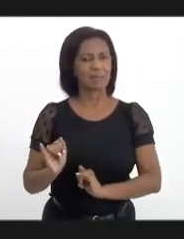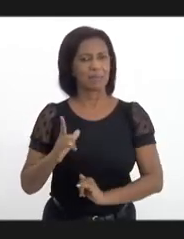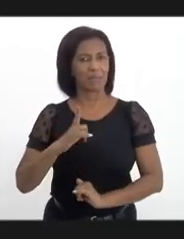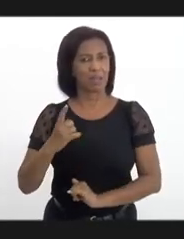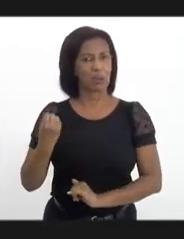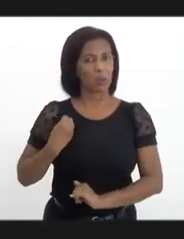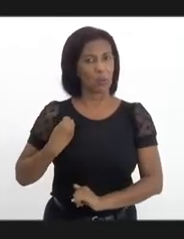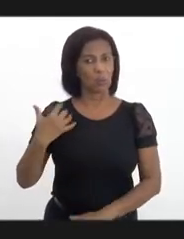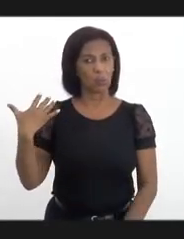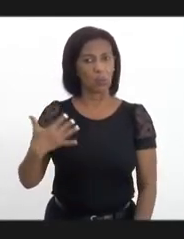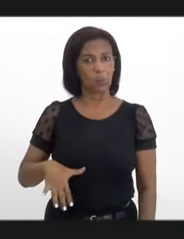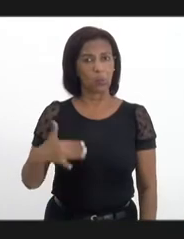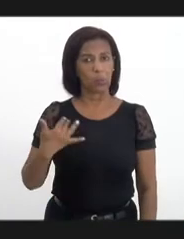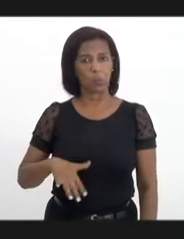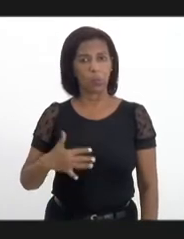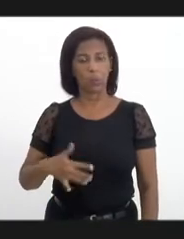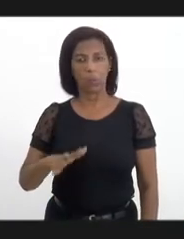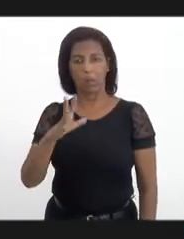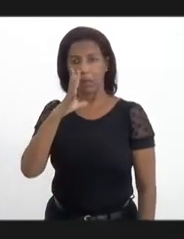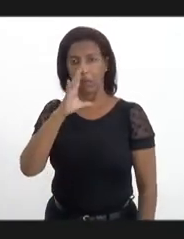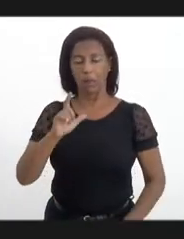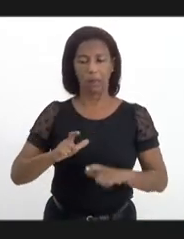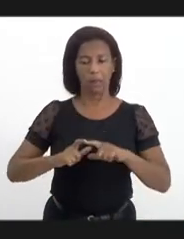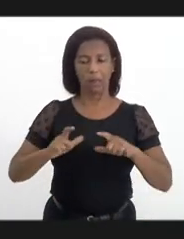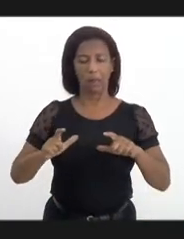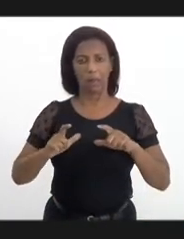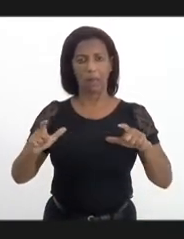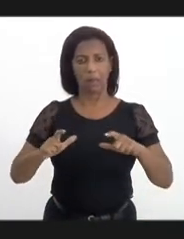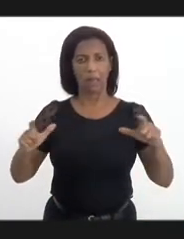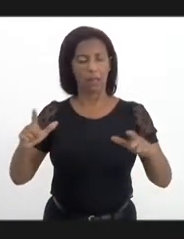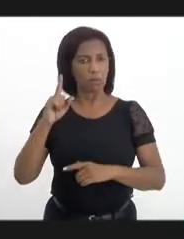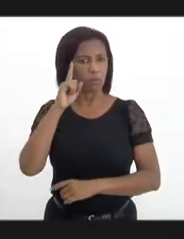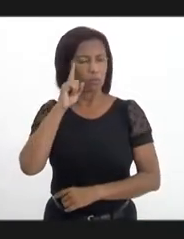número assustador, sempre a cada dia.